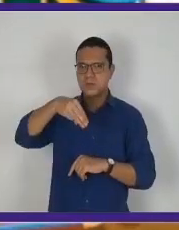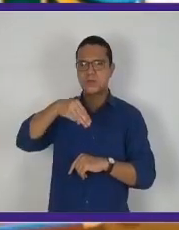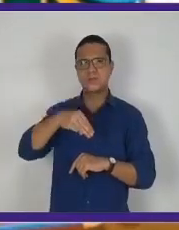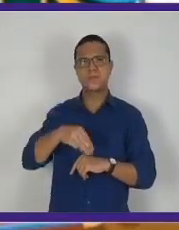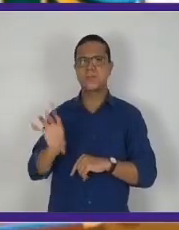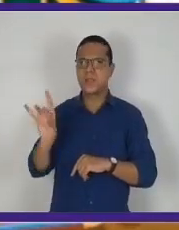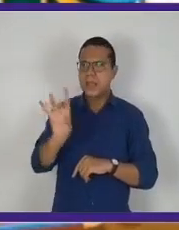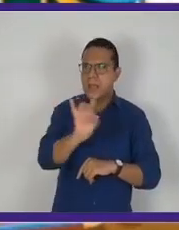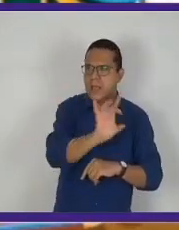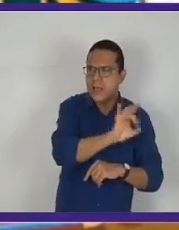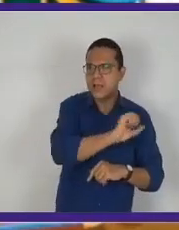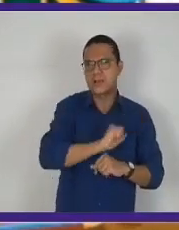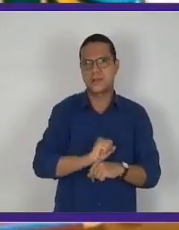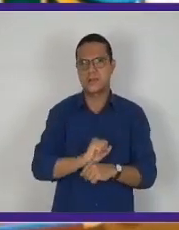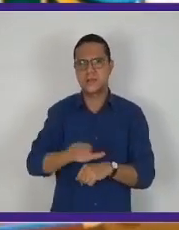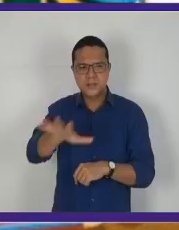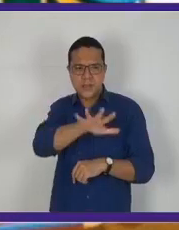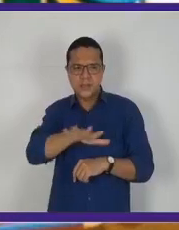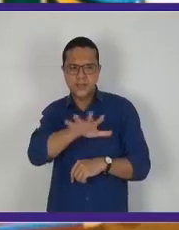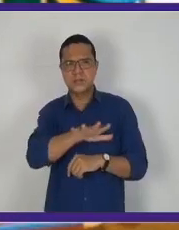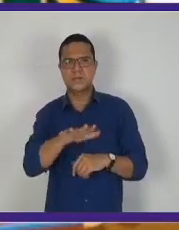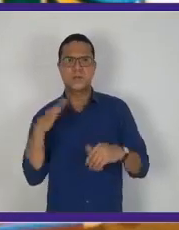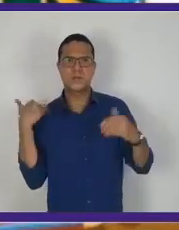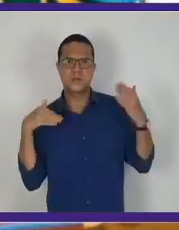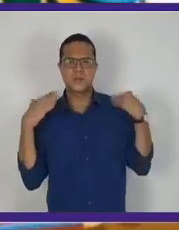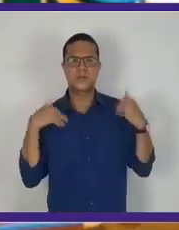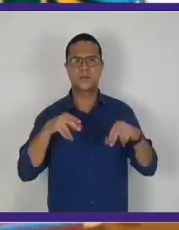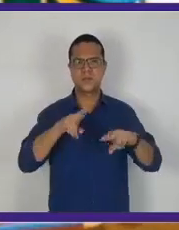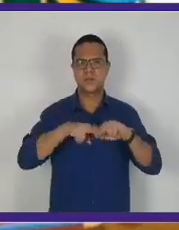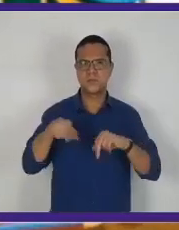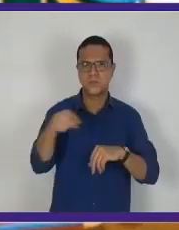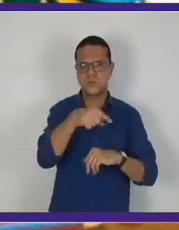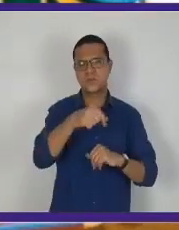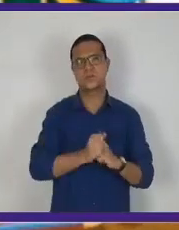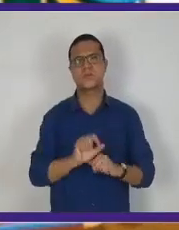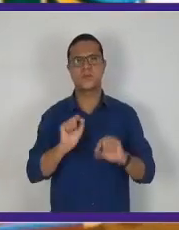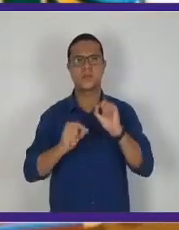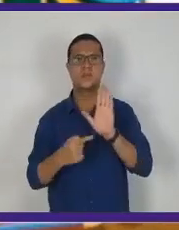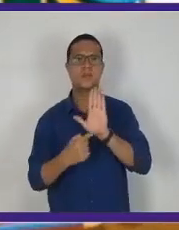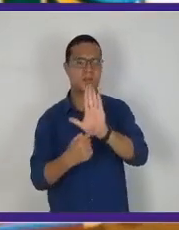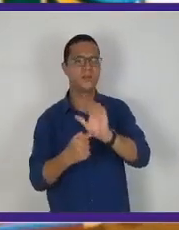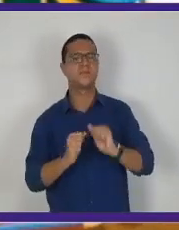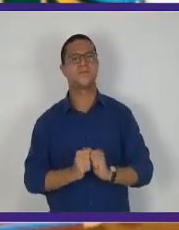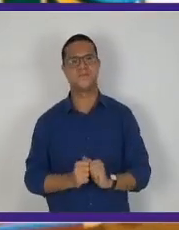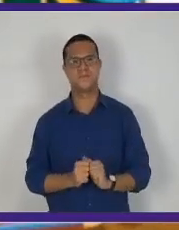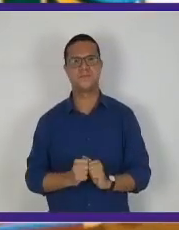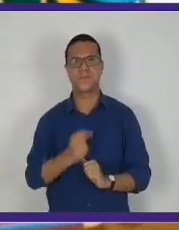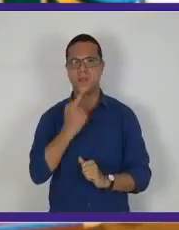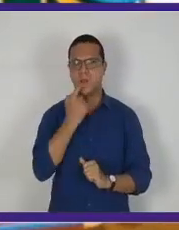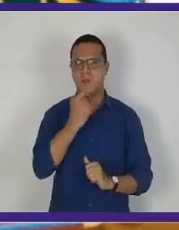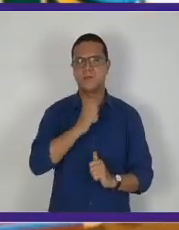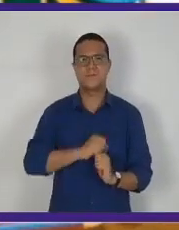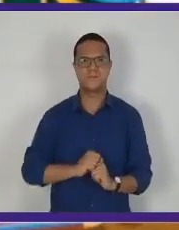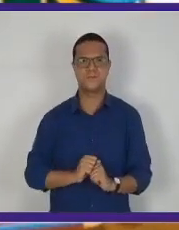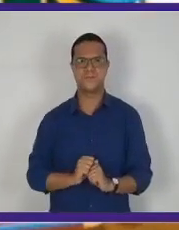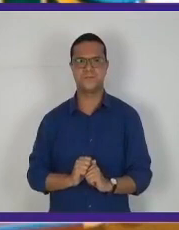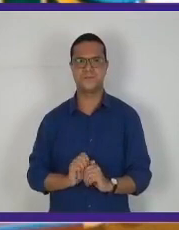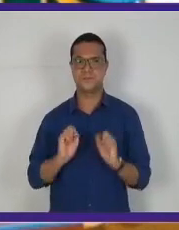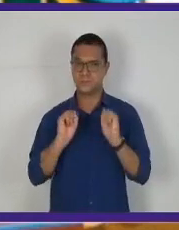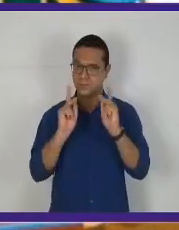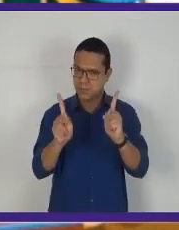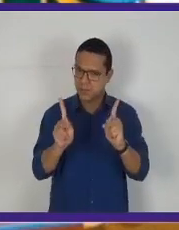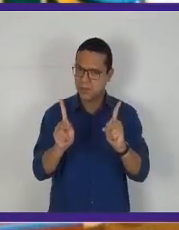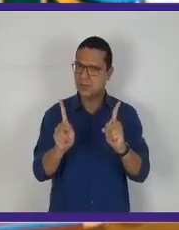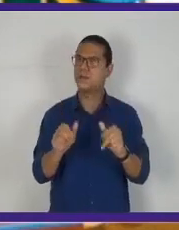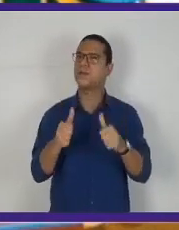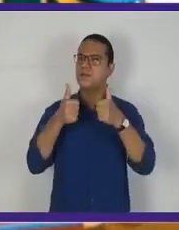Cada espacinho percorrido por essas tirinhas que a Tiana colocou na cor vermelha. Tudo